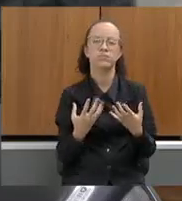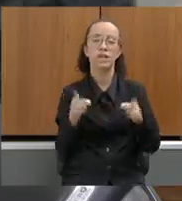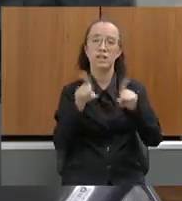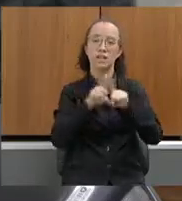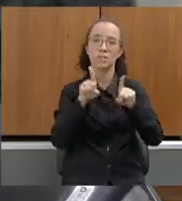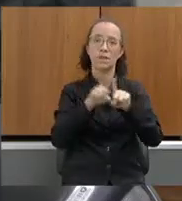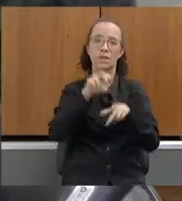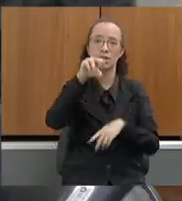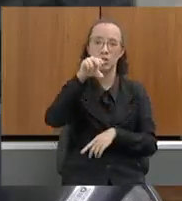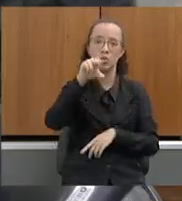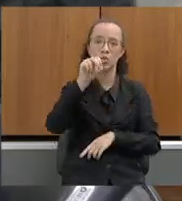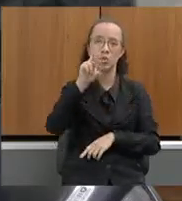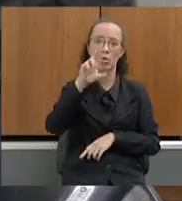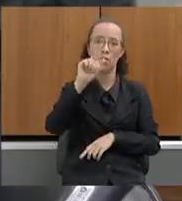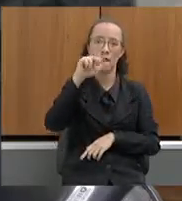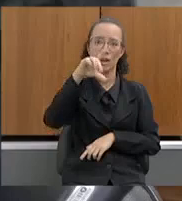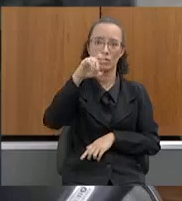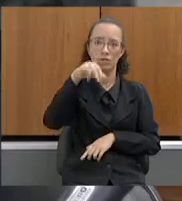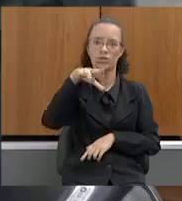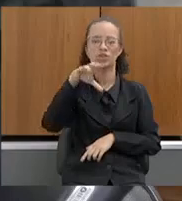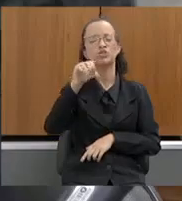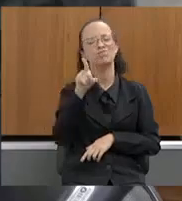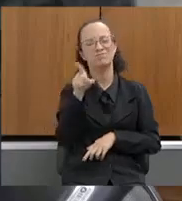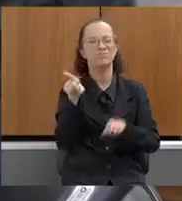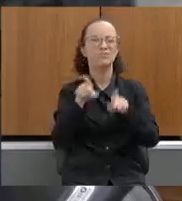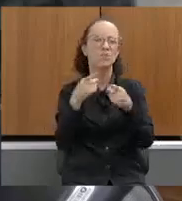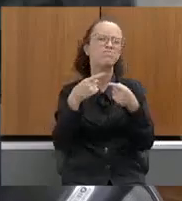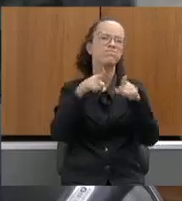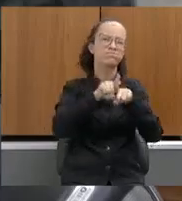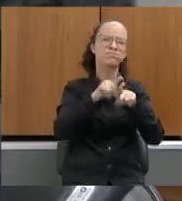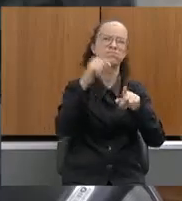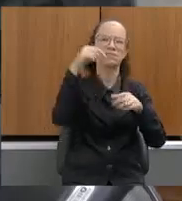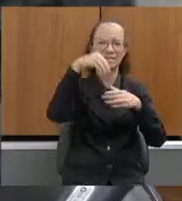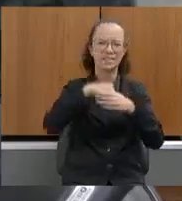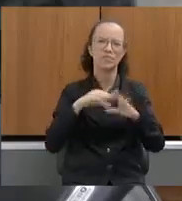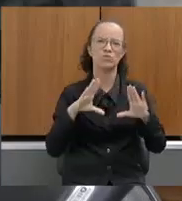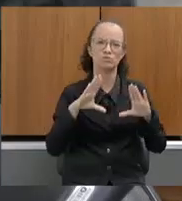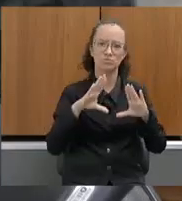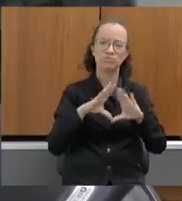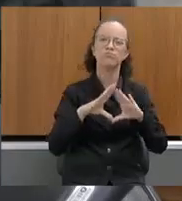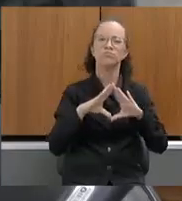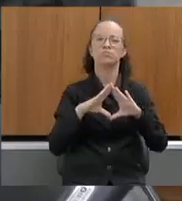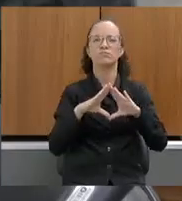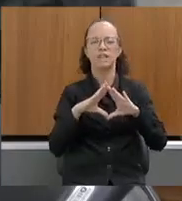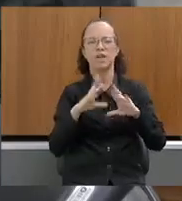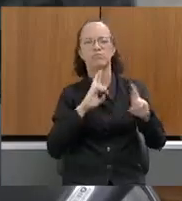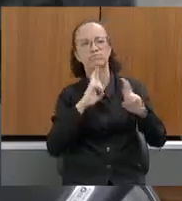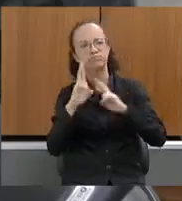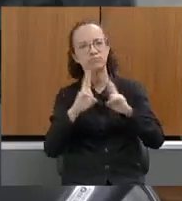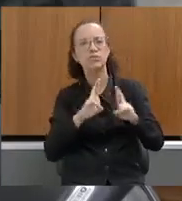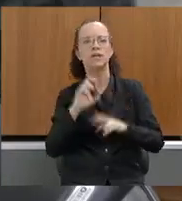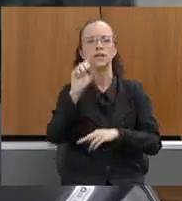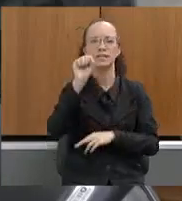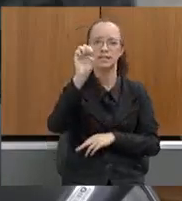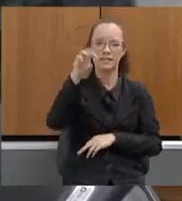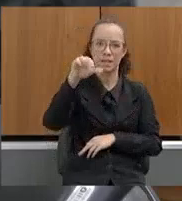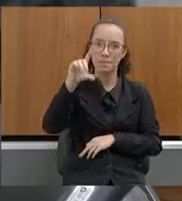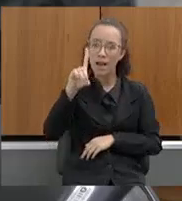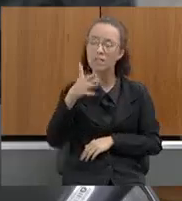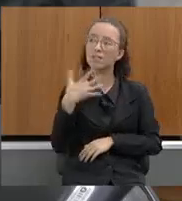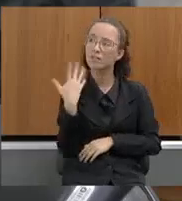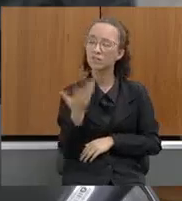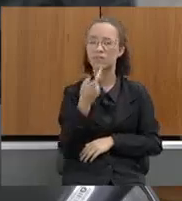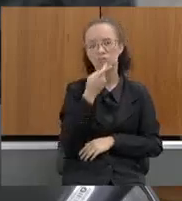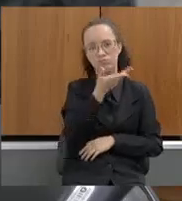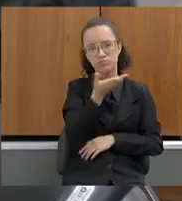parceiro da gente como colega nessa casa, na interlocução com a SEMAD. Então, dizer da importância que